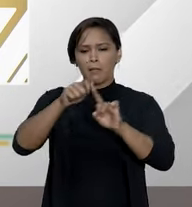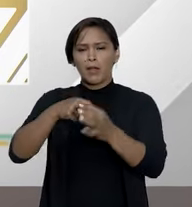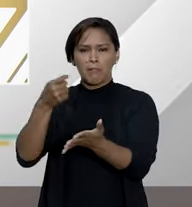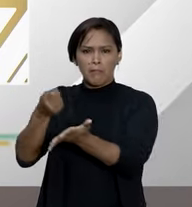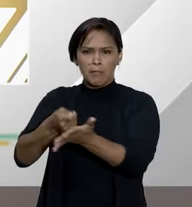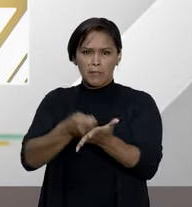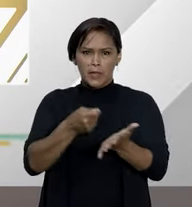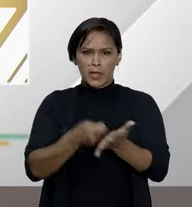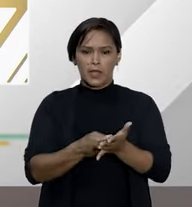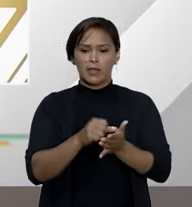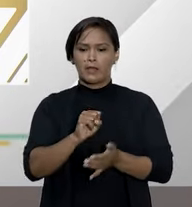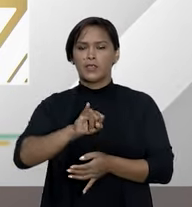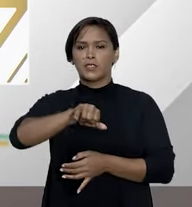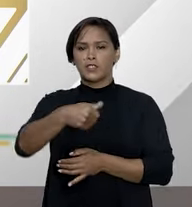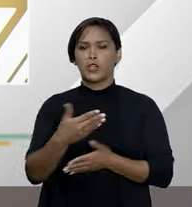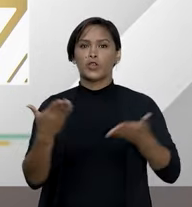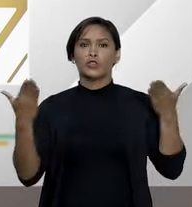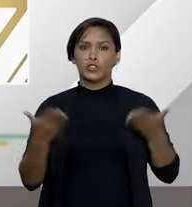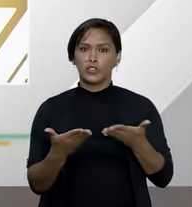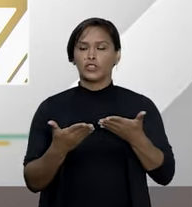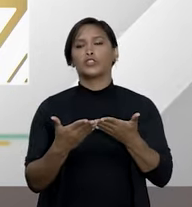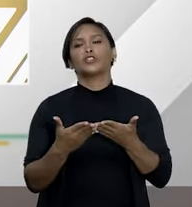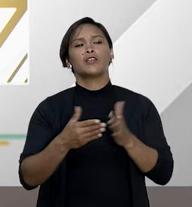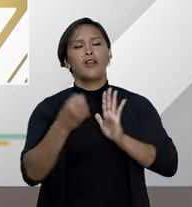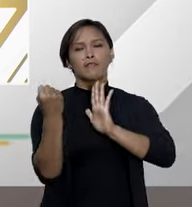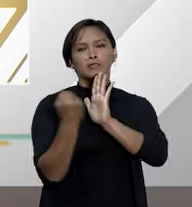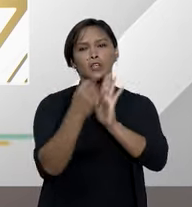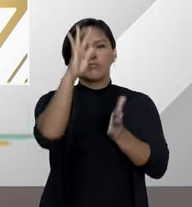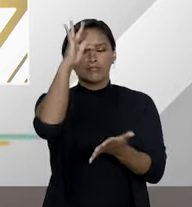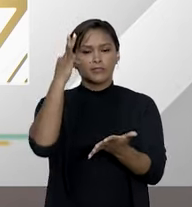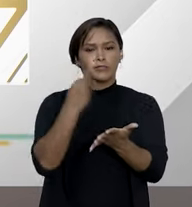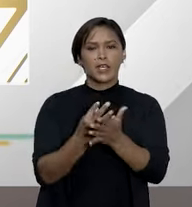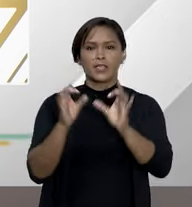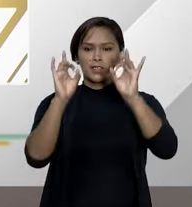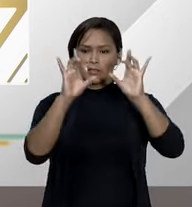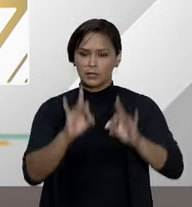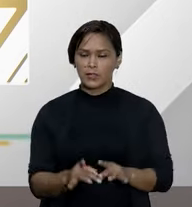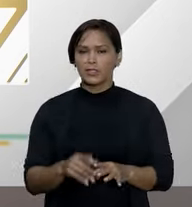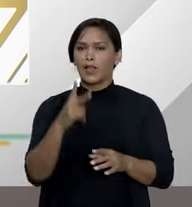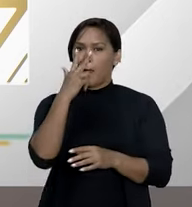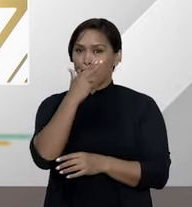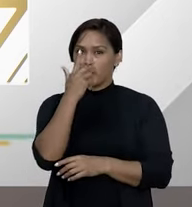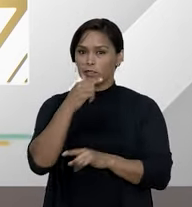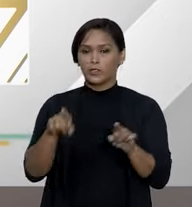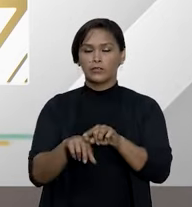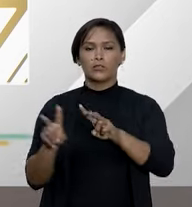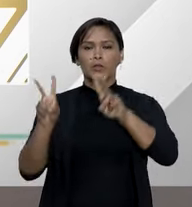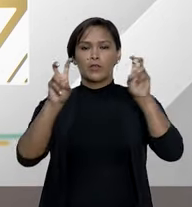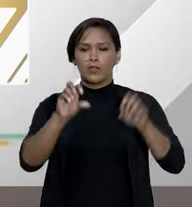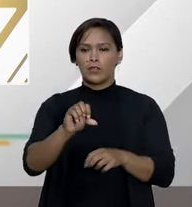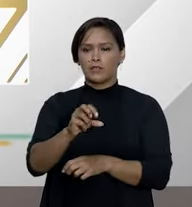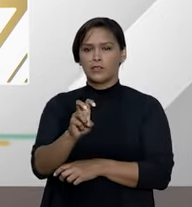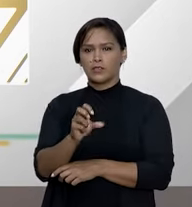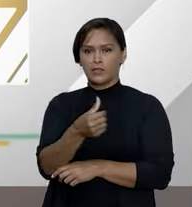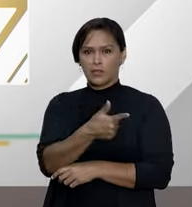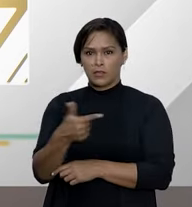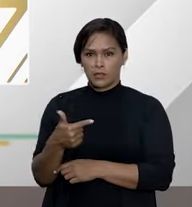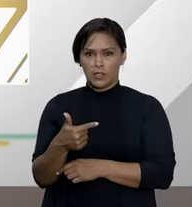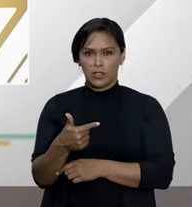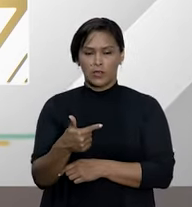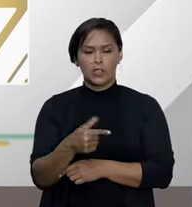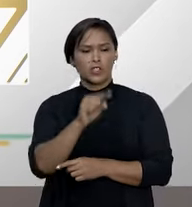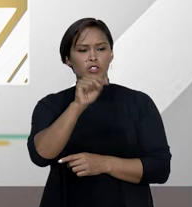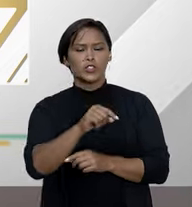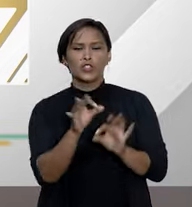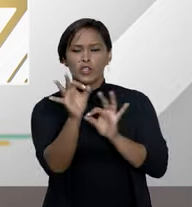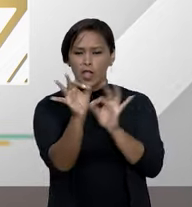O STJ já fixou tese sob o rito dos recursos especiais repetitivos, com o tema 952, de que